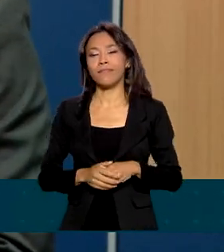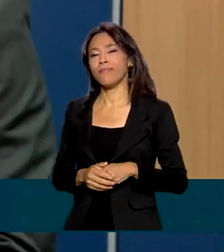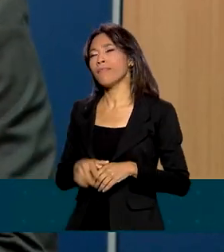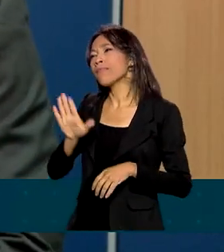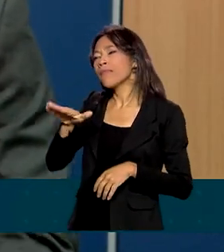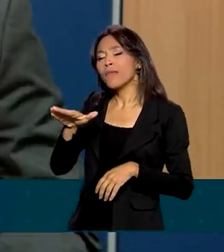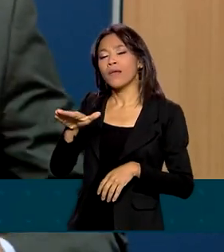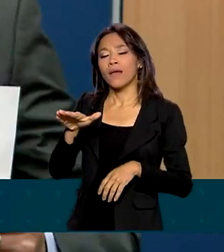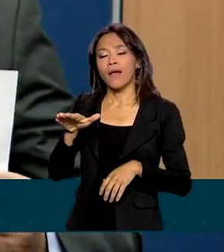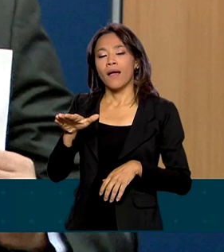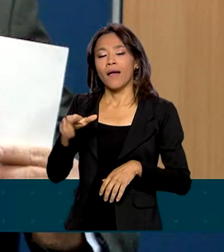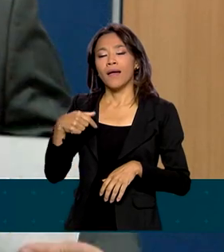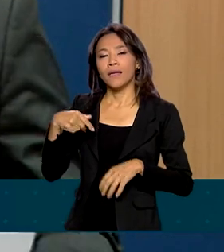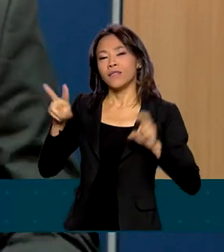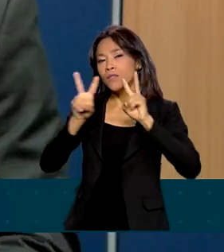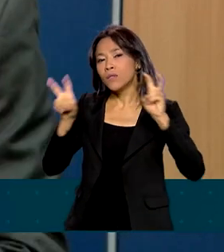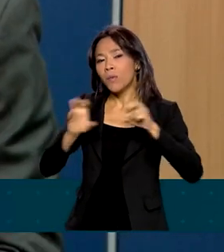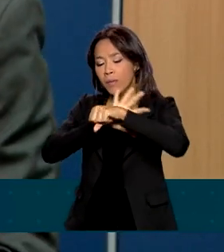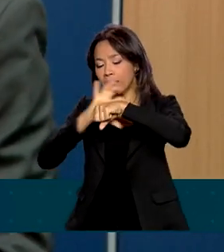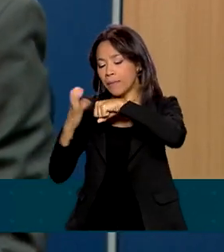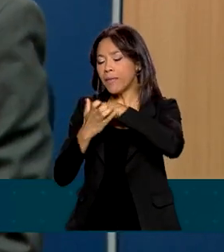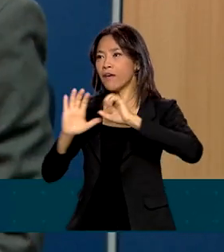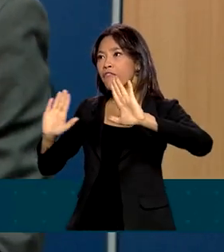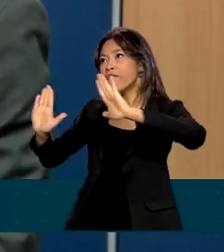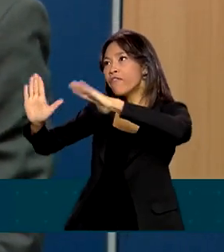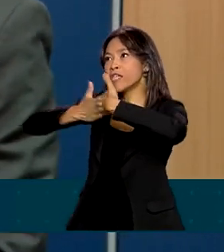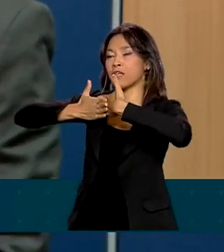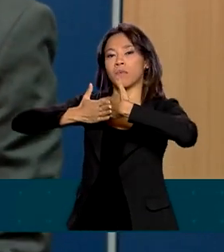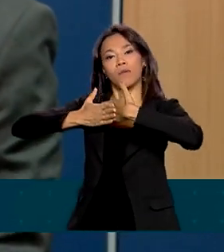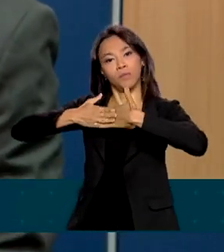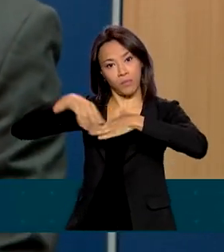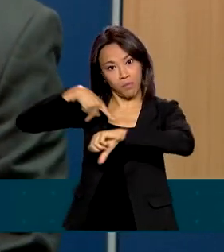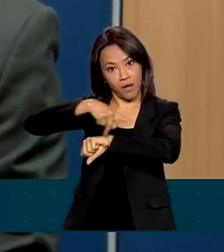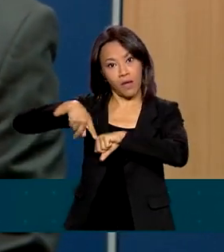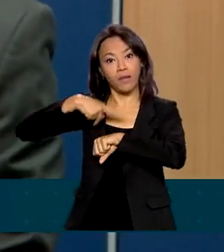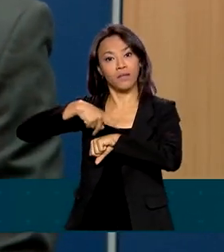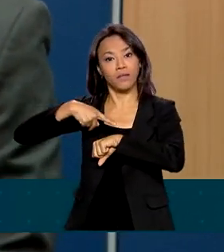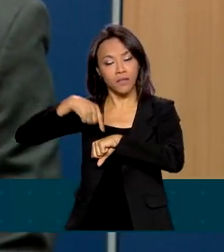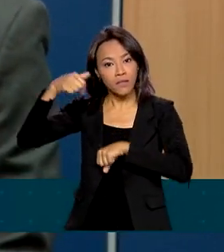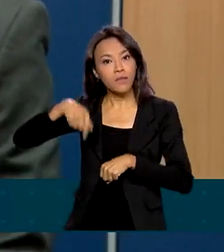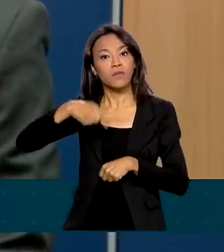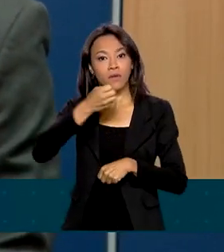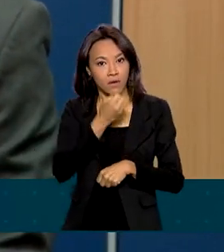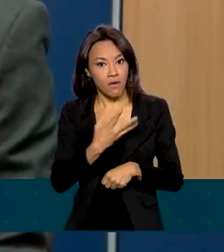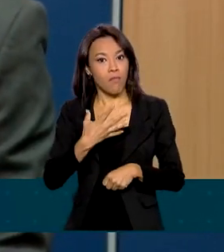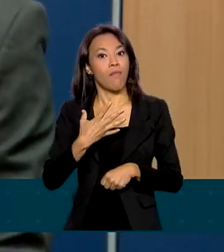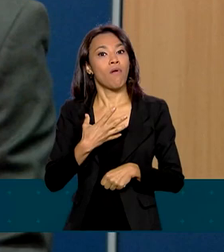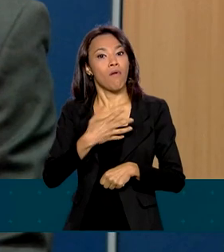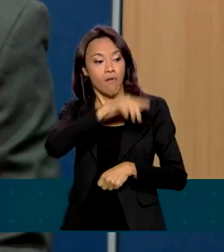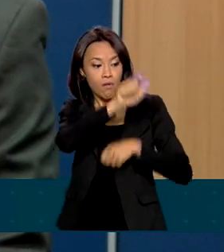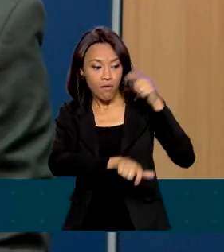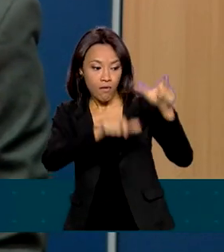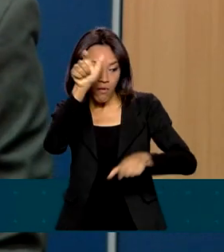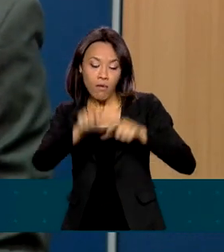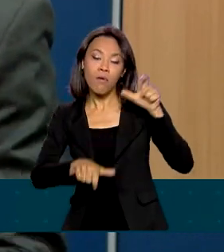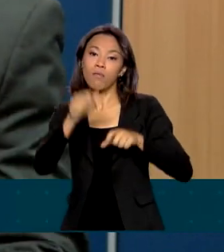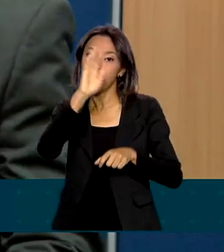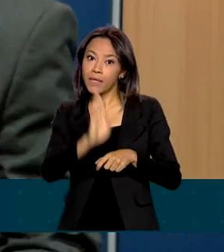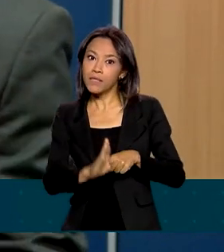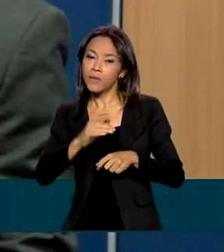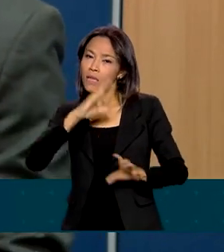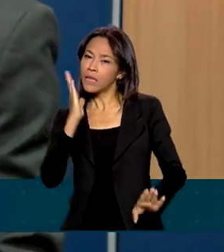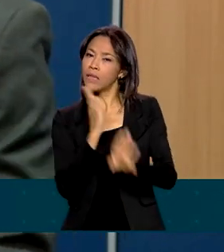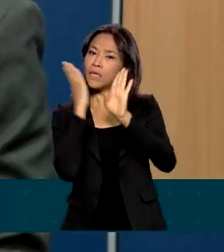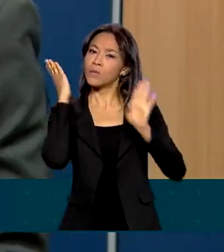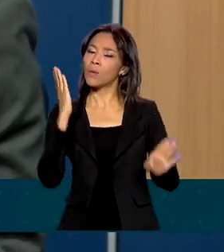a pandemia, a questão do fechamento das fronteiras, ela serviu principalmente para o brasileiro reconhecer, redescobrir ou